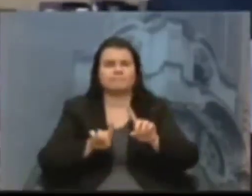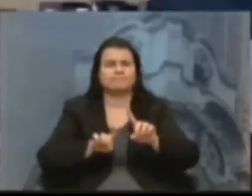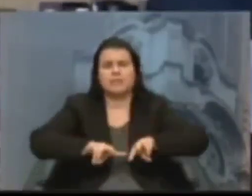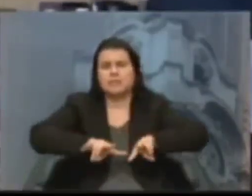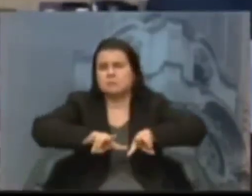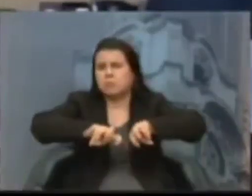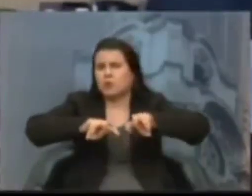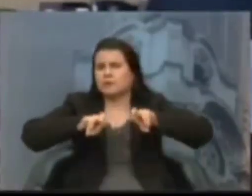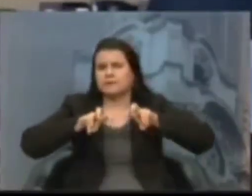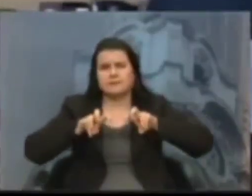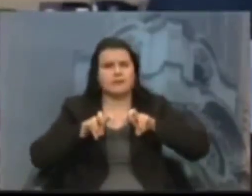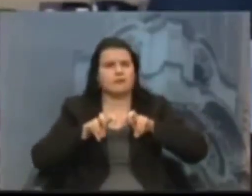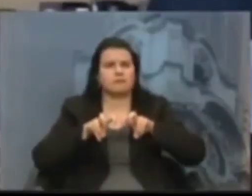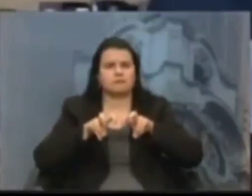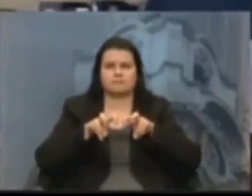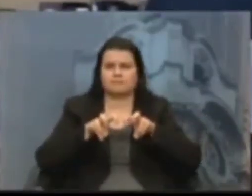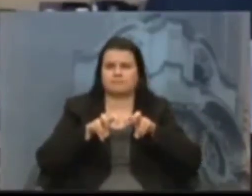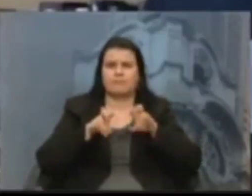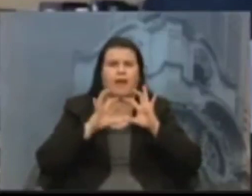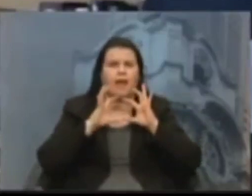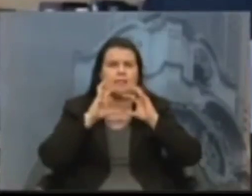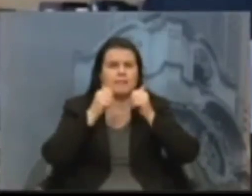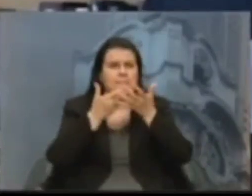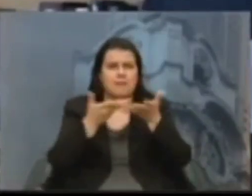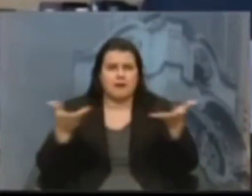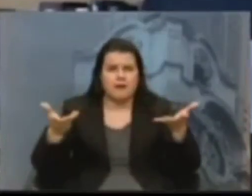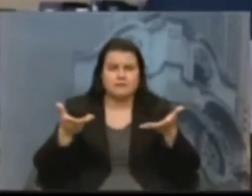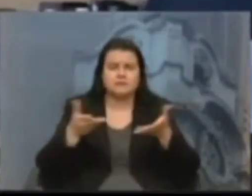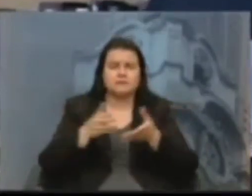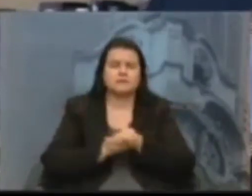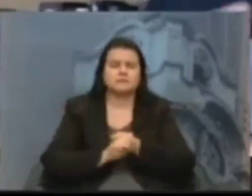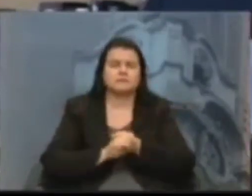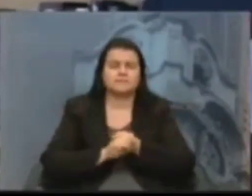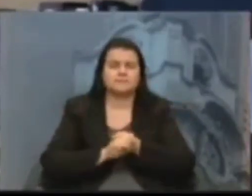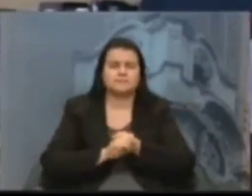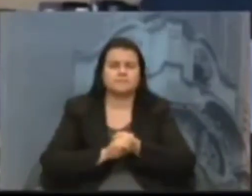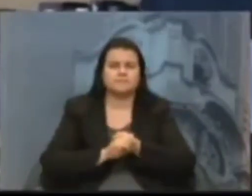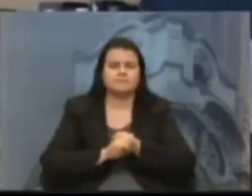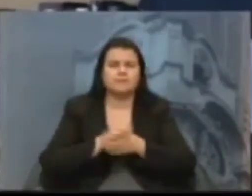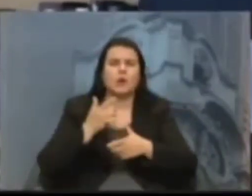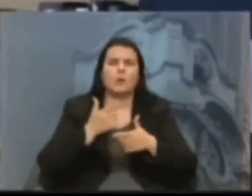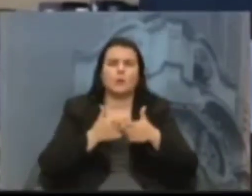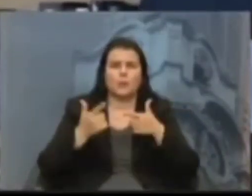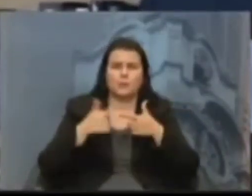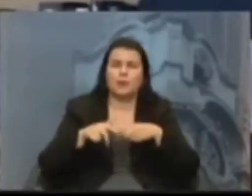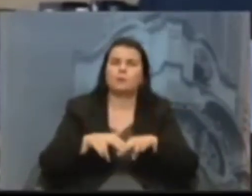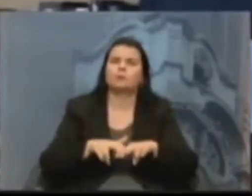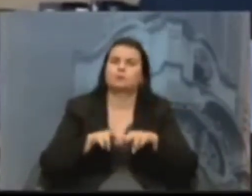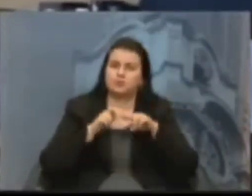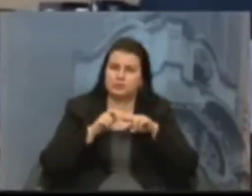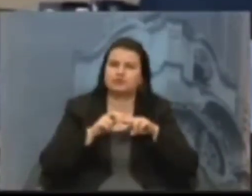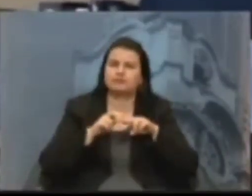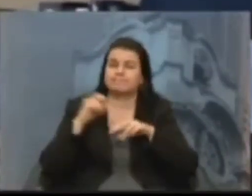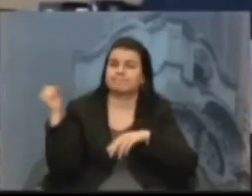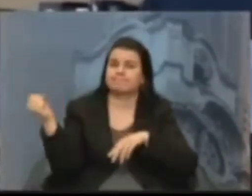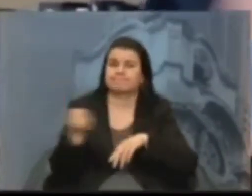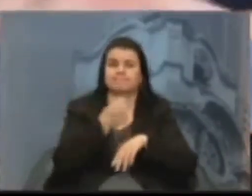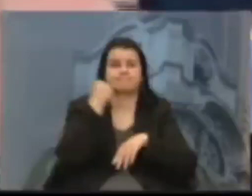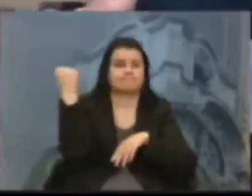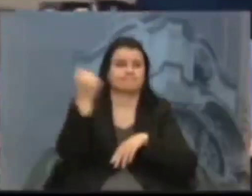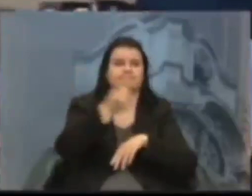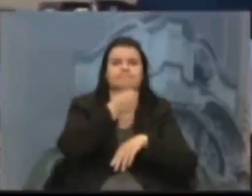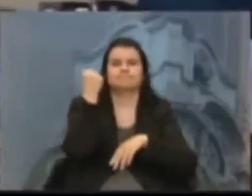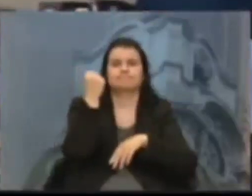estamos submetendo os animais. e isso causa um desequilíbrio muito, muito severo em